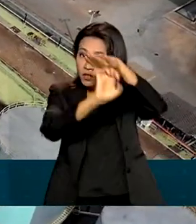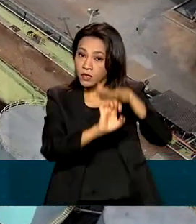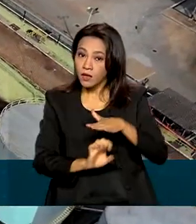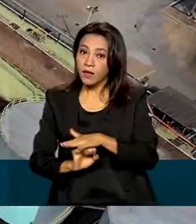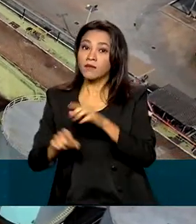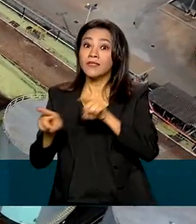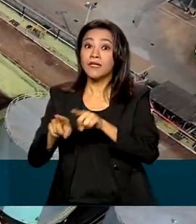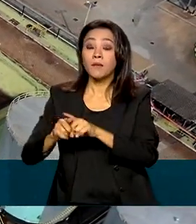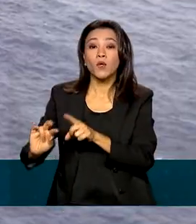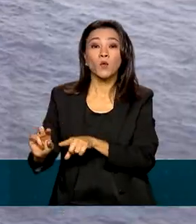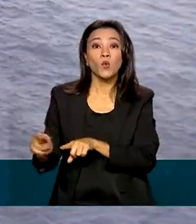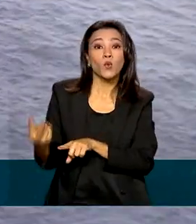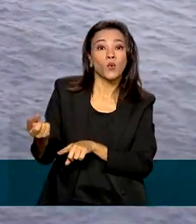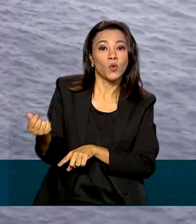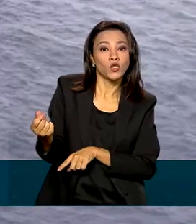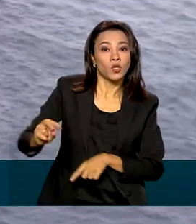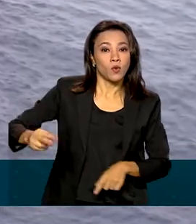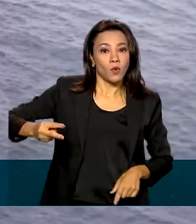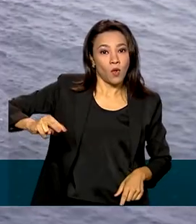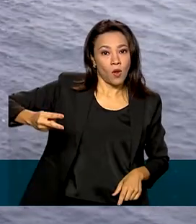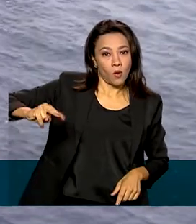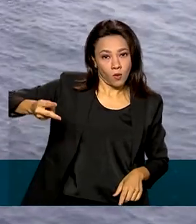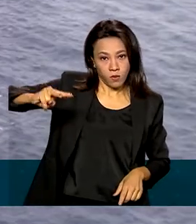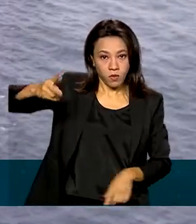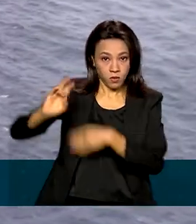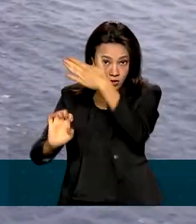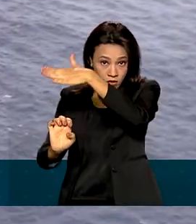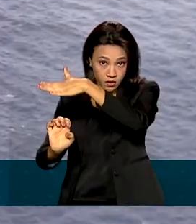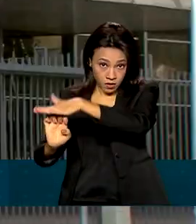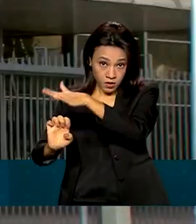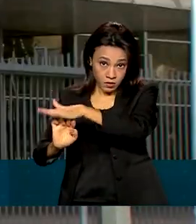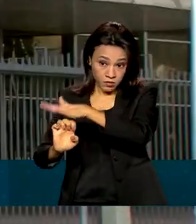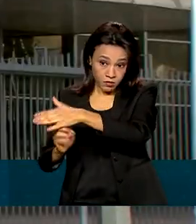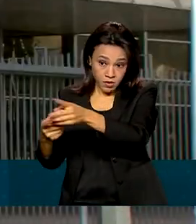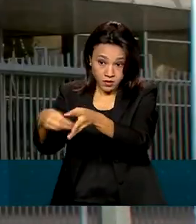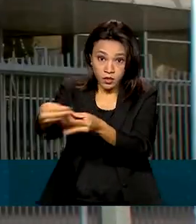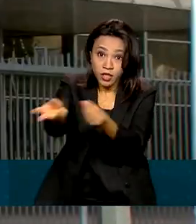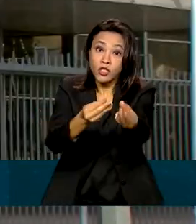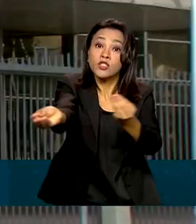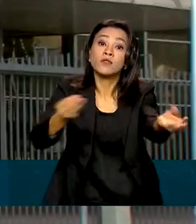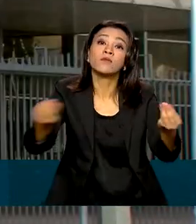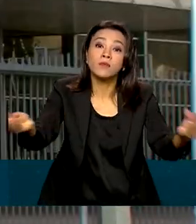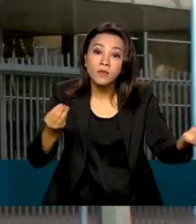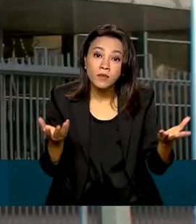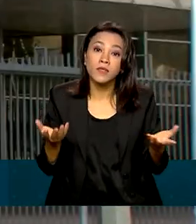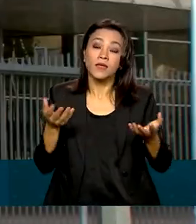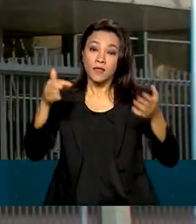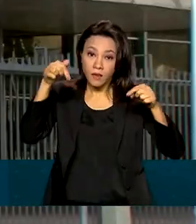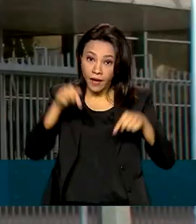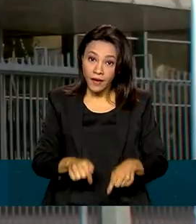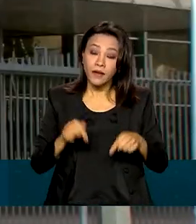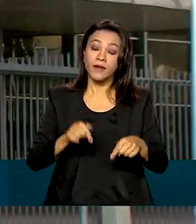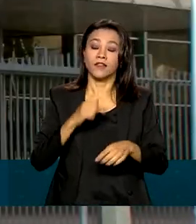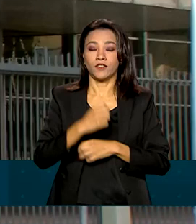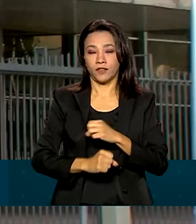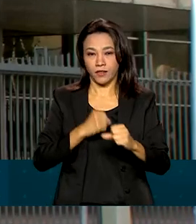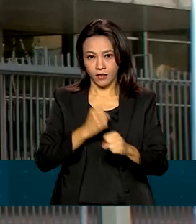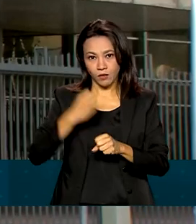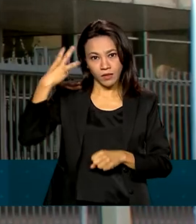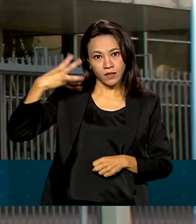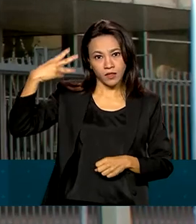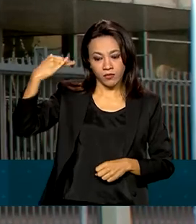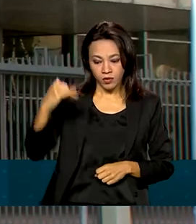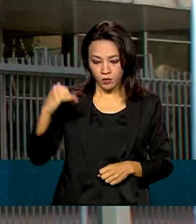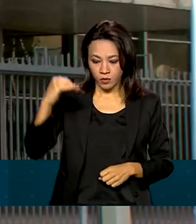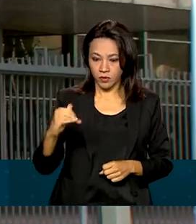das distribuidoras. Essa é a segunda atualização no preço do gás natural este ano. Esses